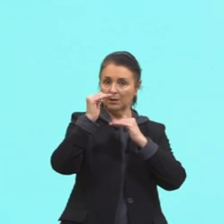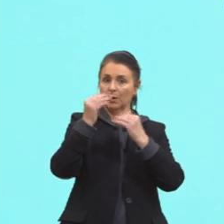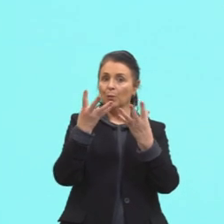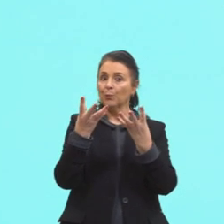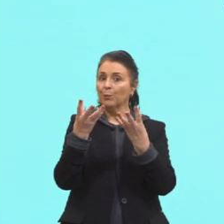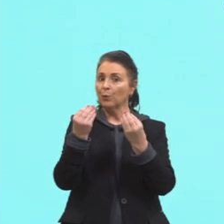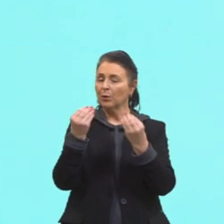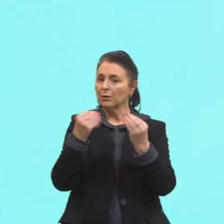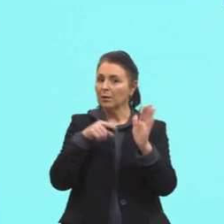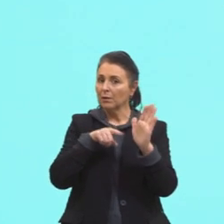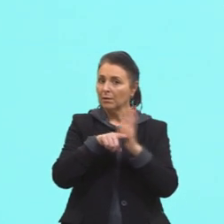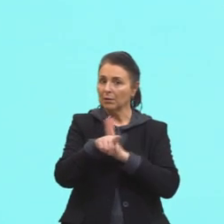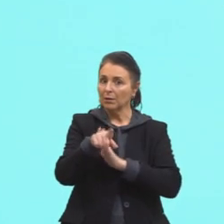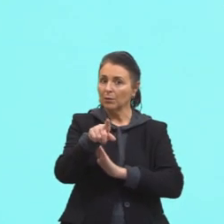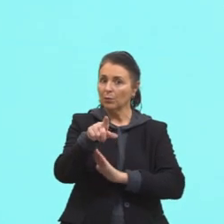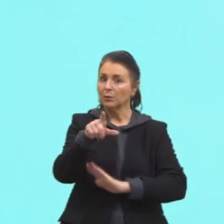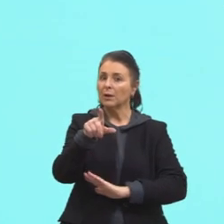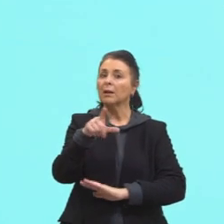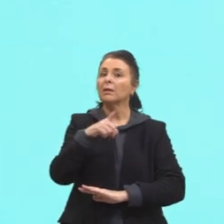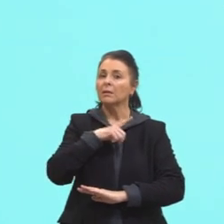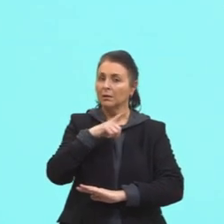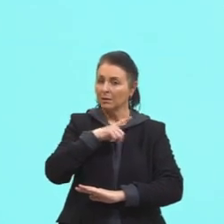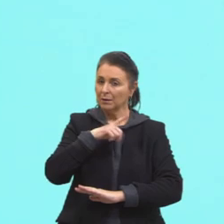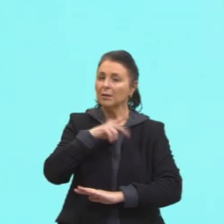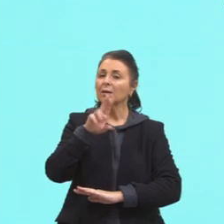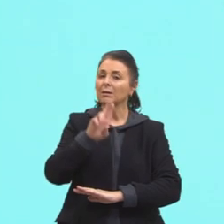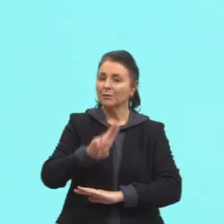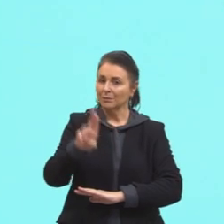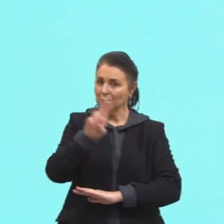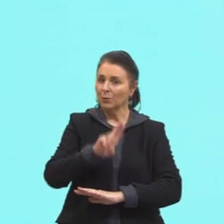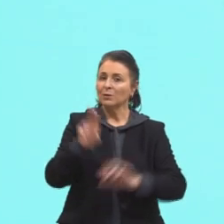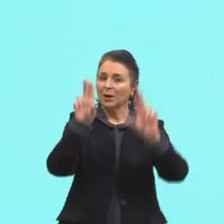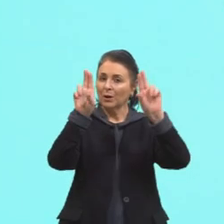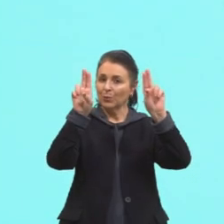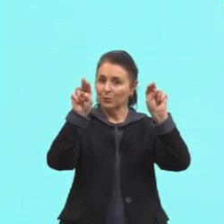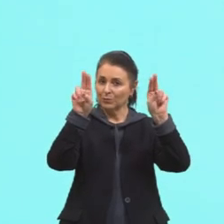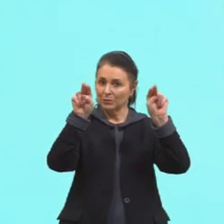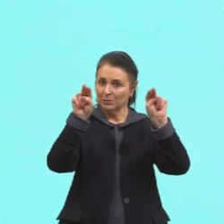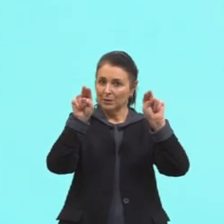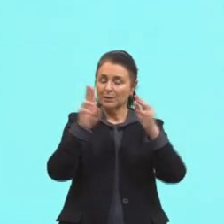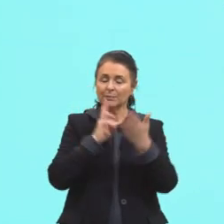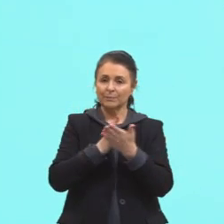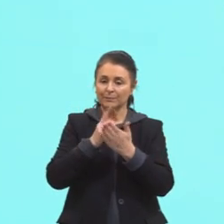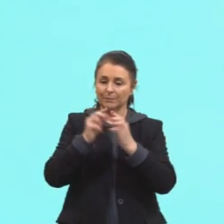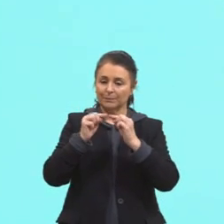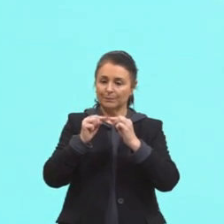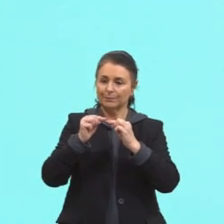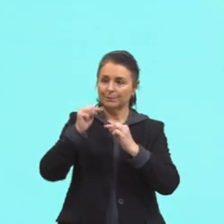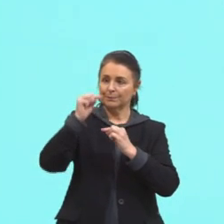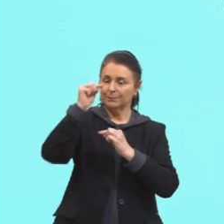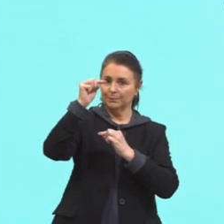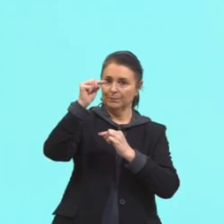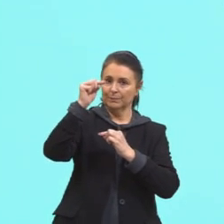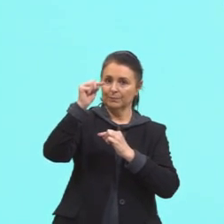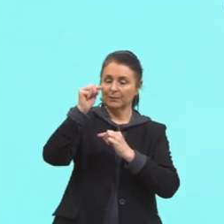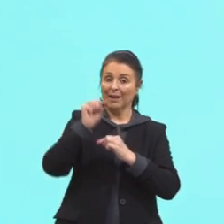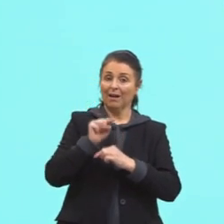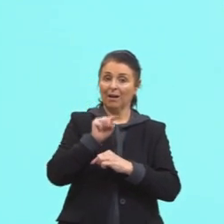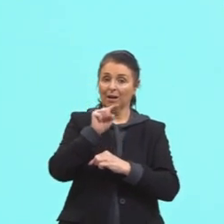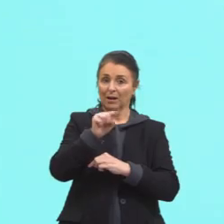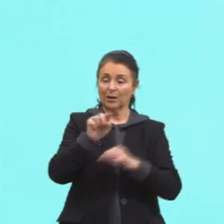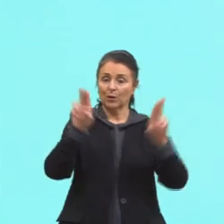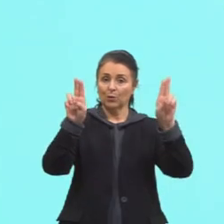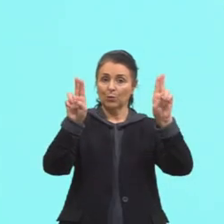elas envolvem, às vezes, o título. E o título a gente localiza sempre acima, tá? Nesse caso aqui, o nosso